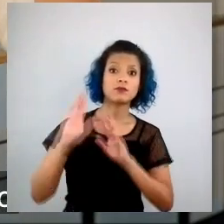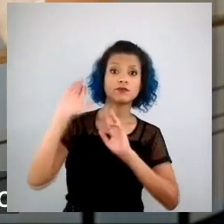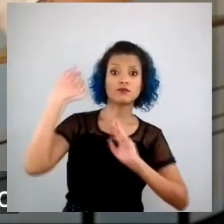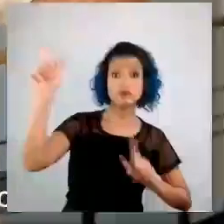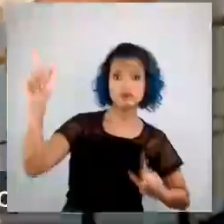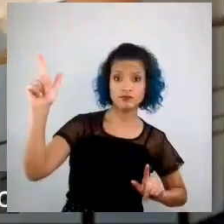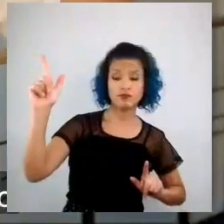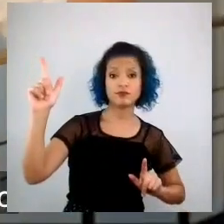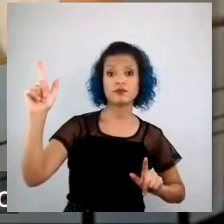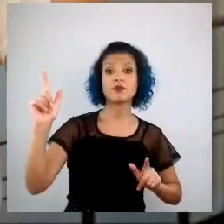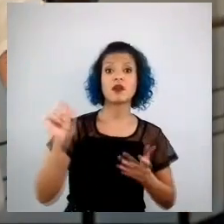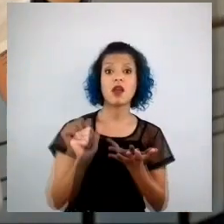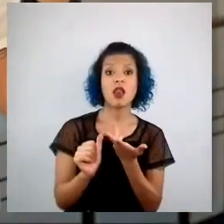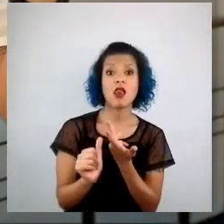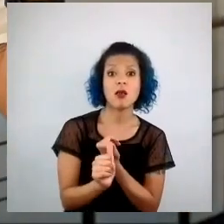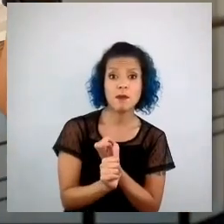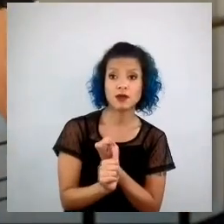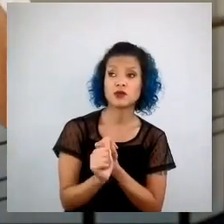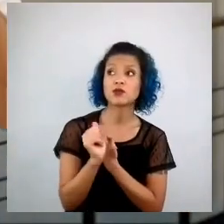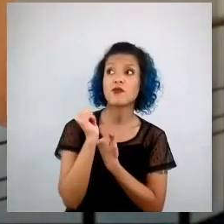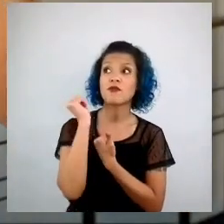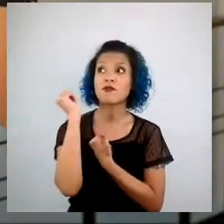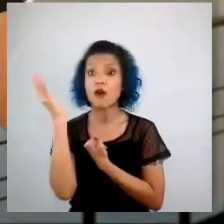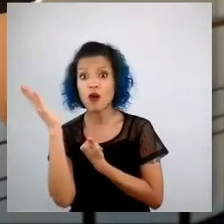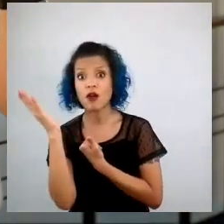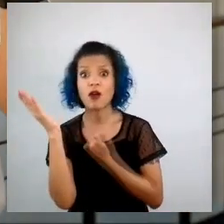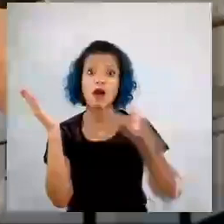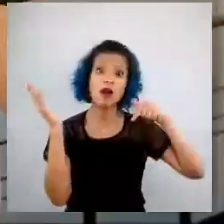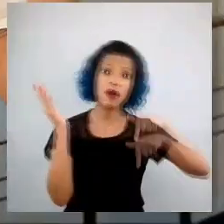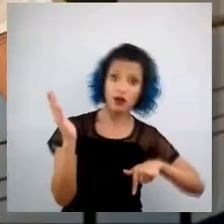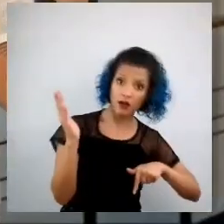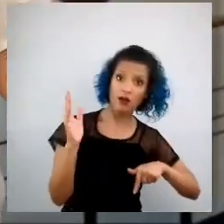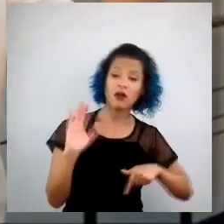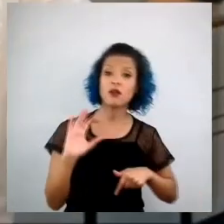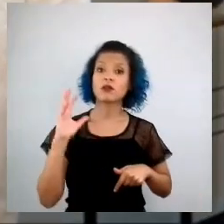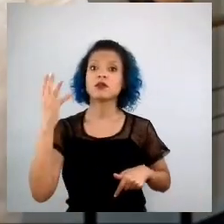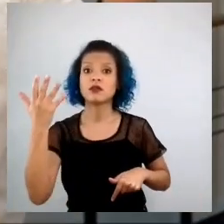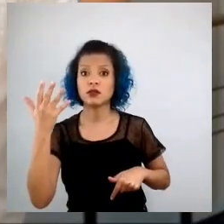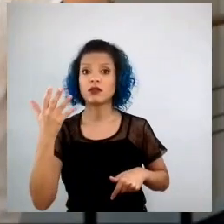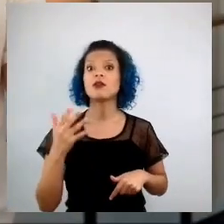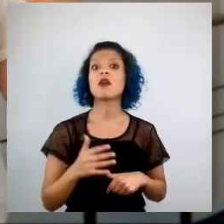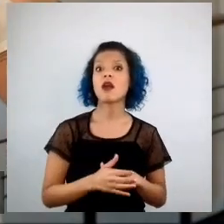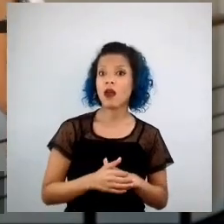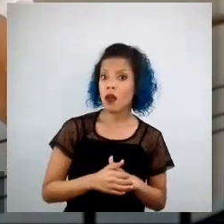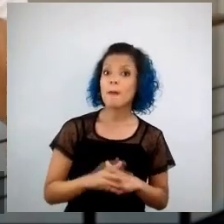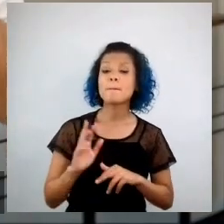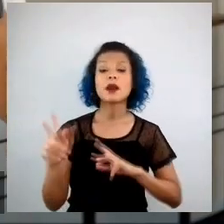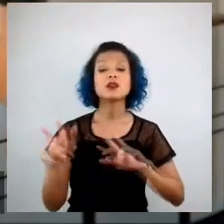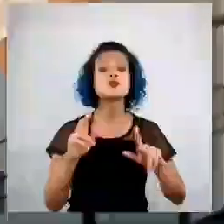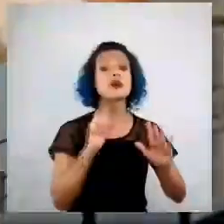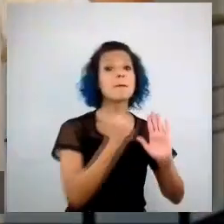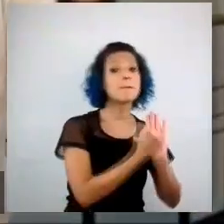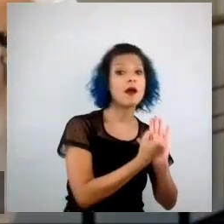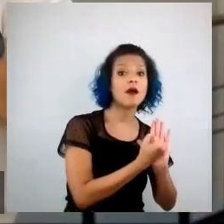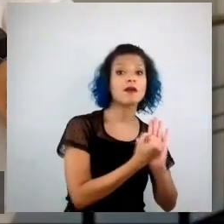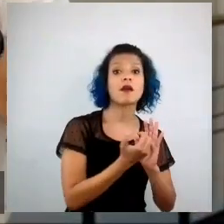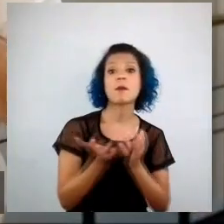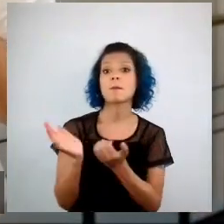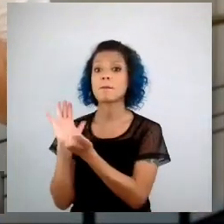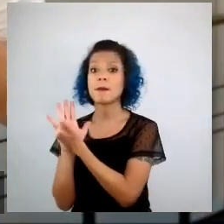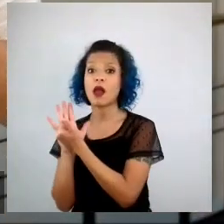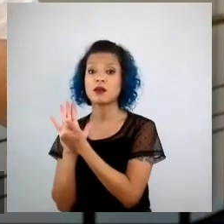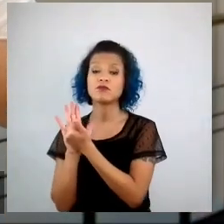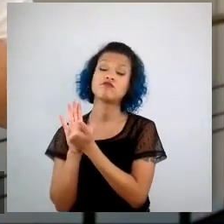do que está acontecendo vão ser mais ou menos relevantes para diferentes marcas do seu portfólio ou, enfim,